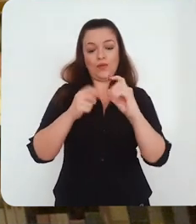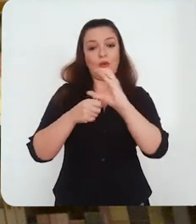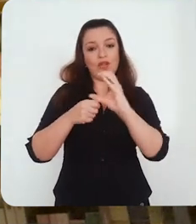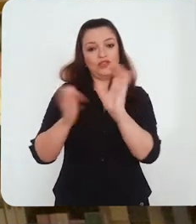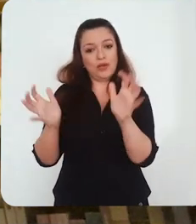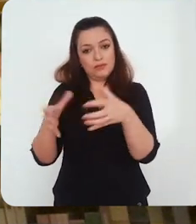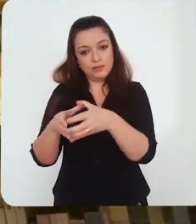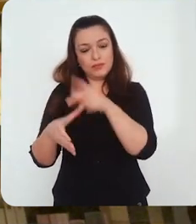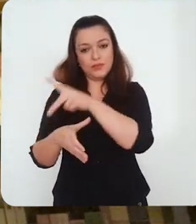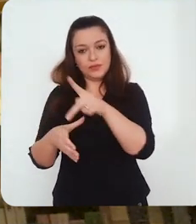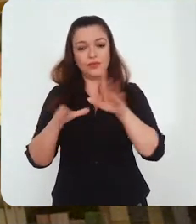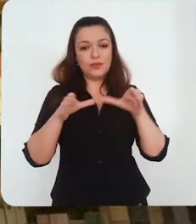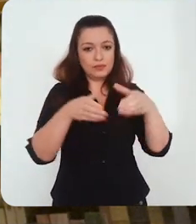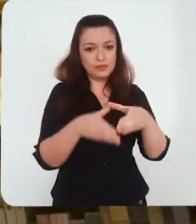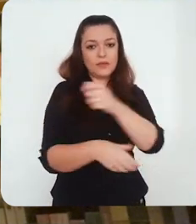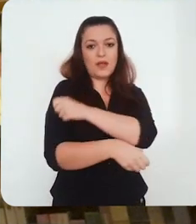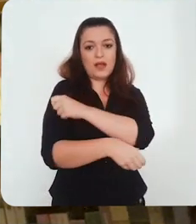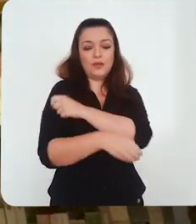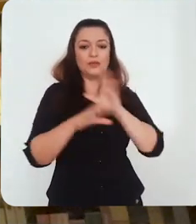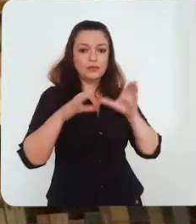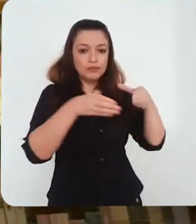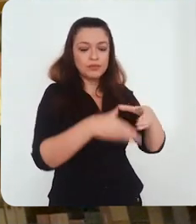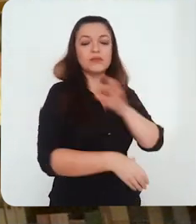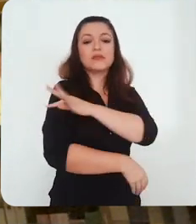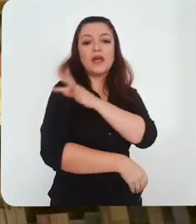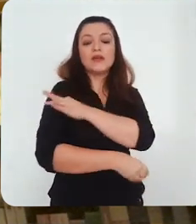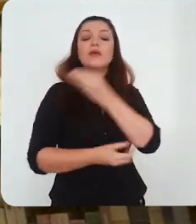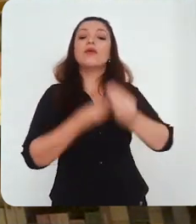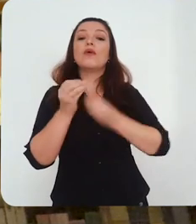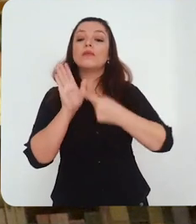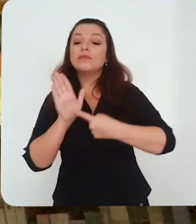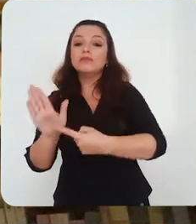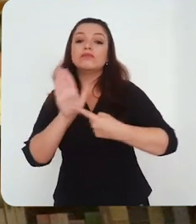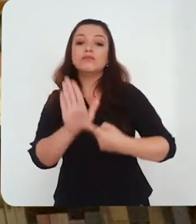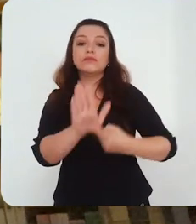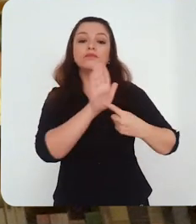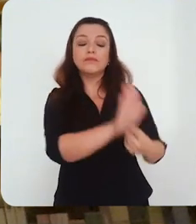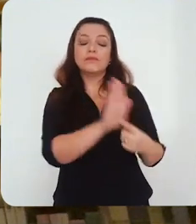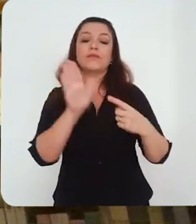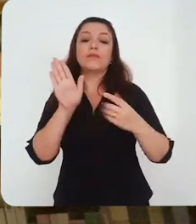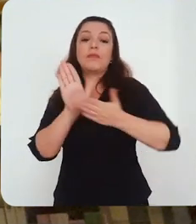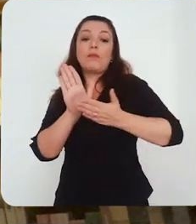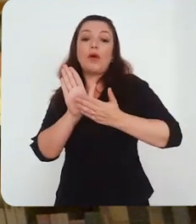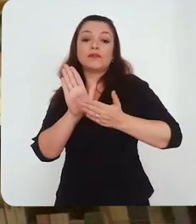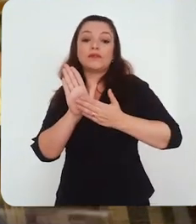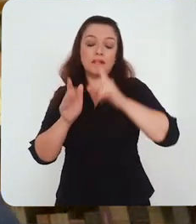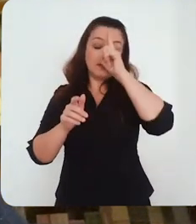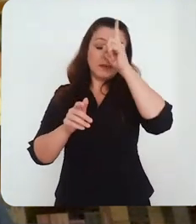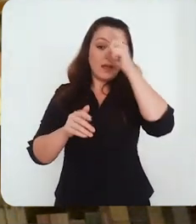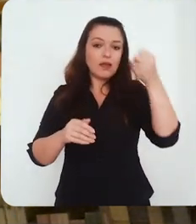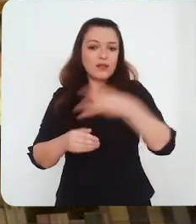vários colegiados, docentes, discentes e também de técnicos administrativos para submeter essa proposta com flexibilidade que